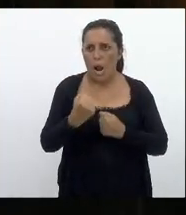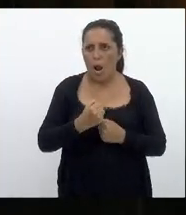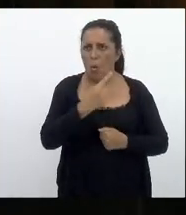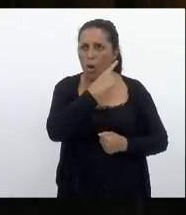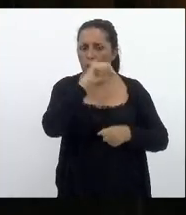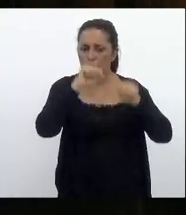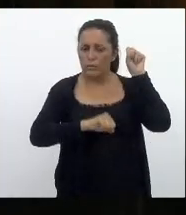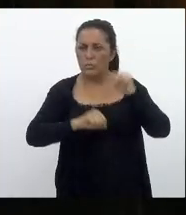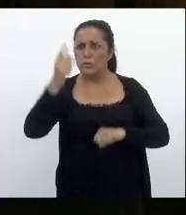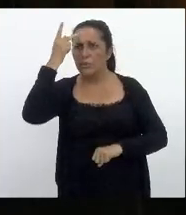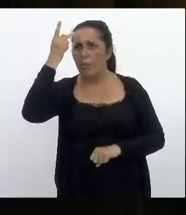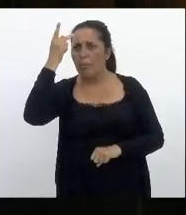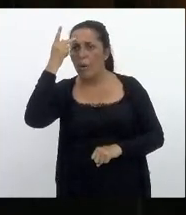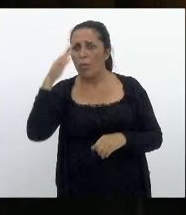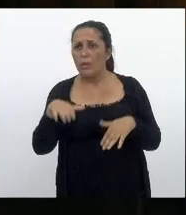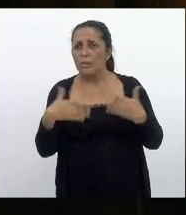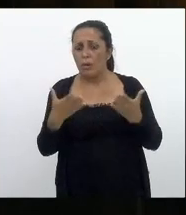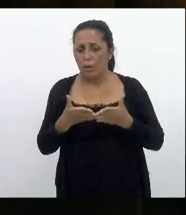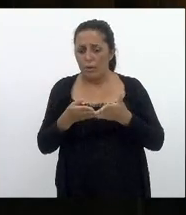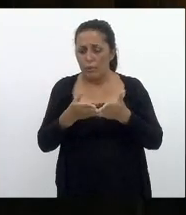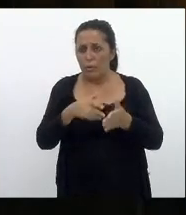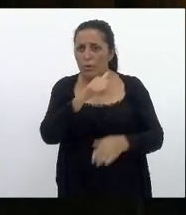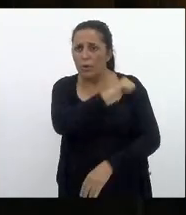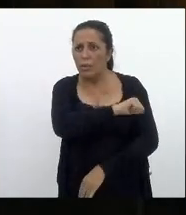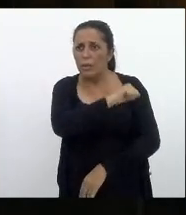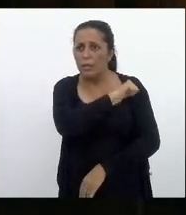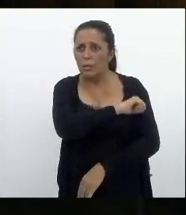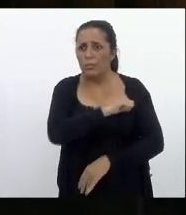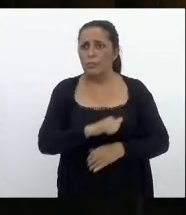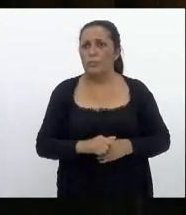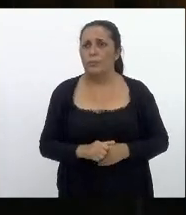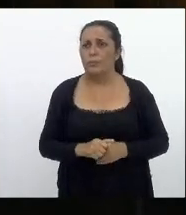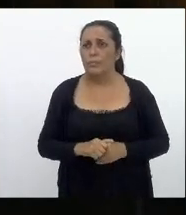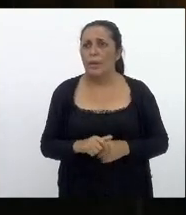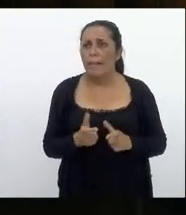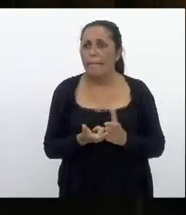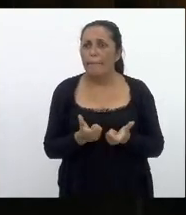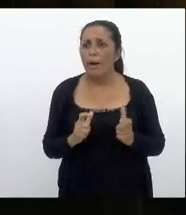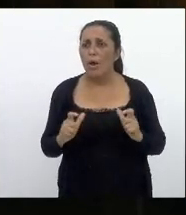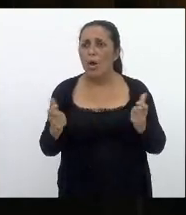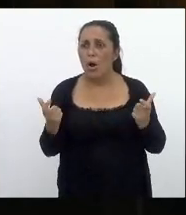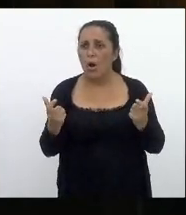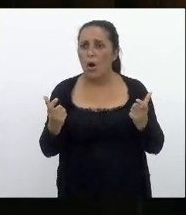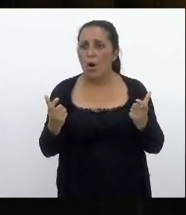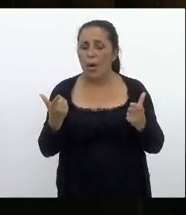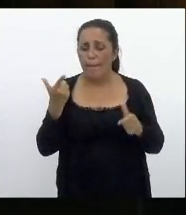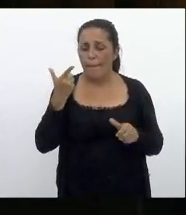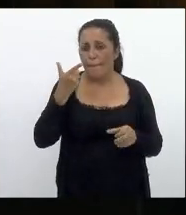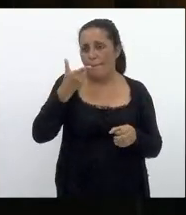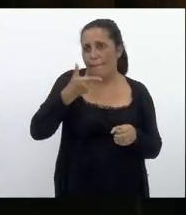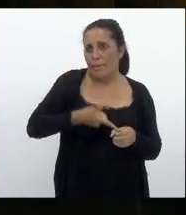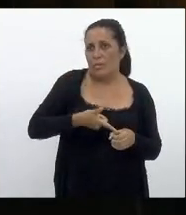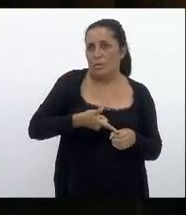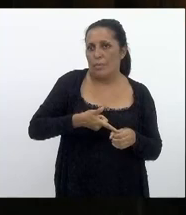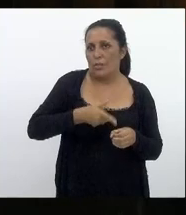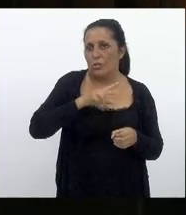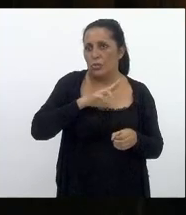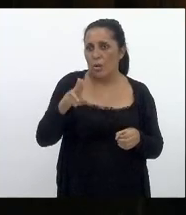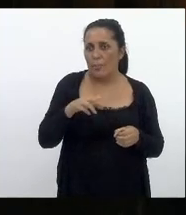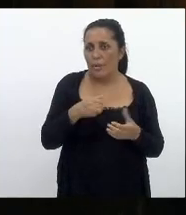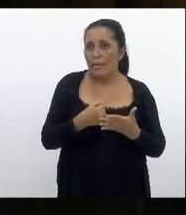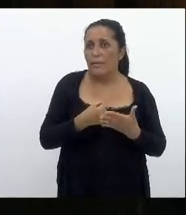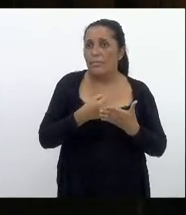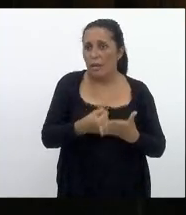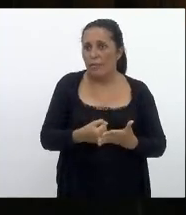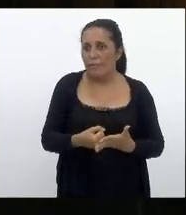entanto a maior demandante desta indústria que se chama Petrobras ela leva